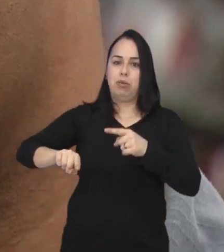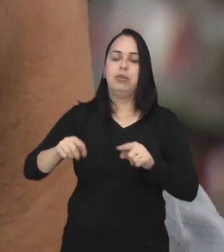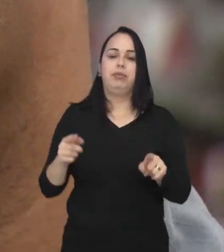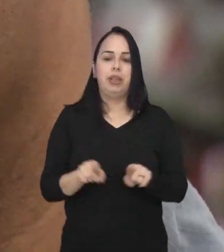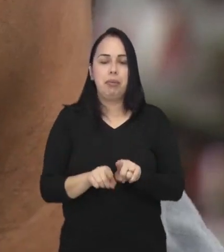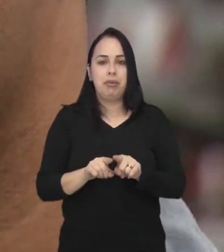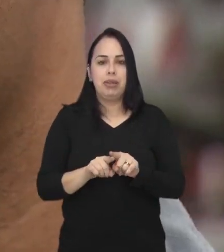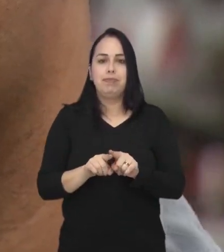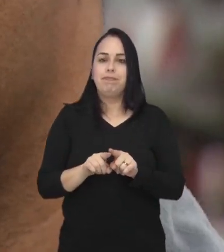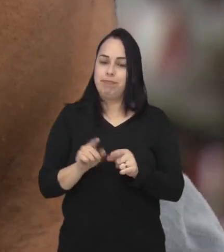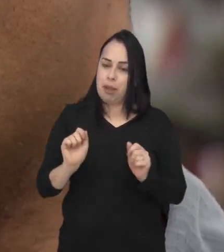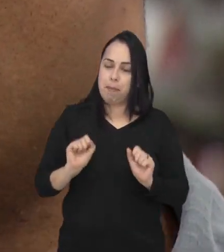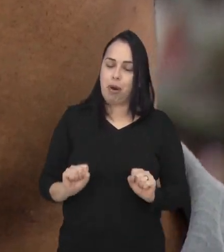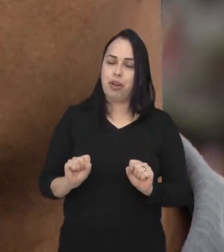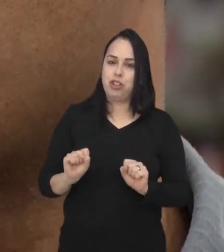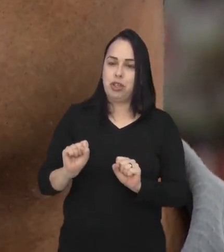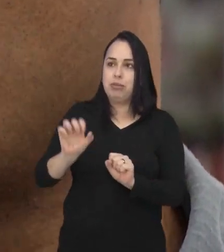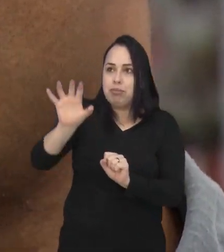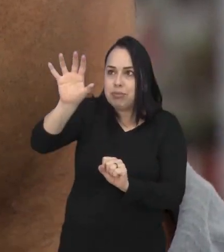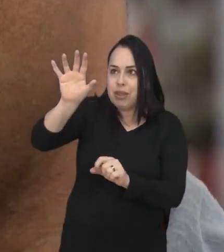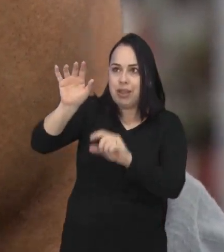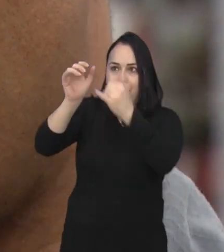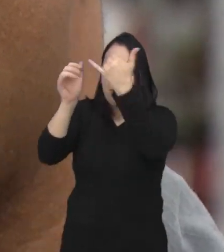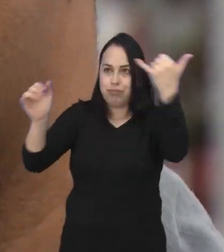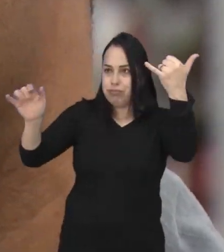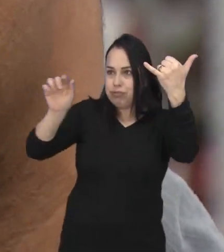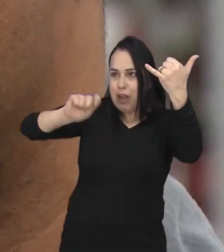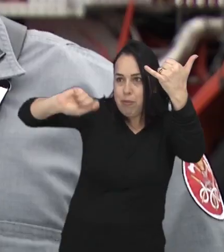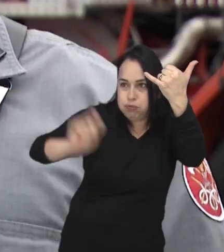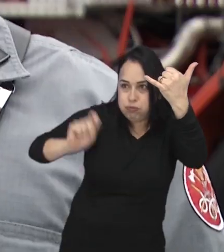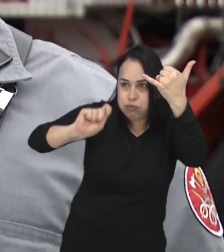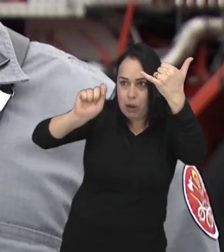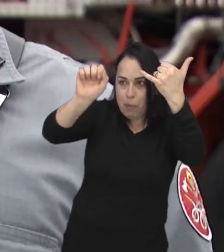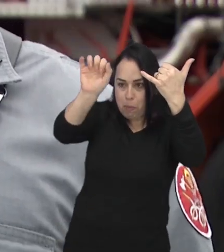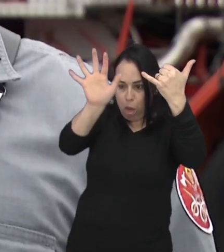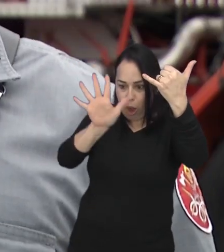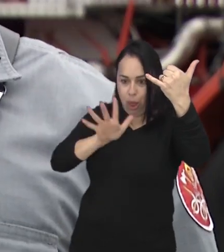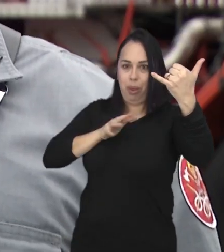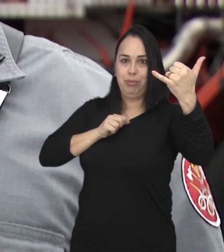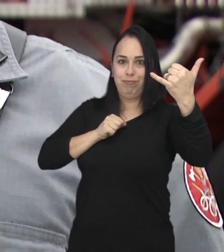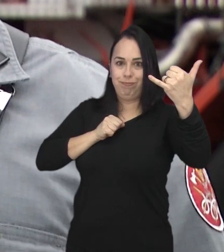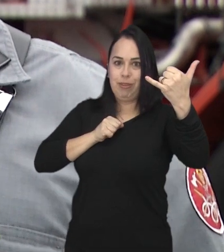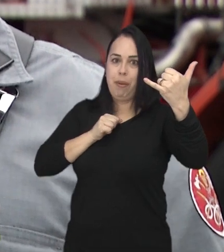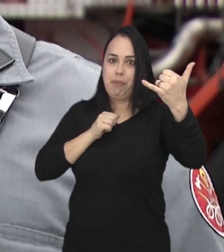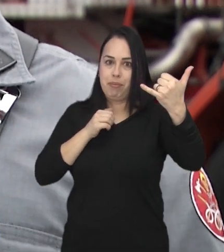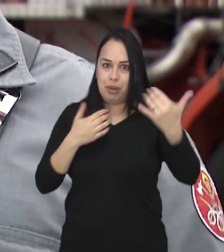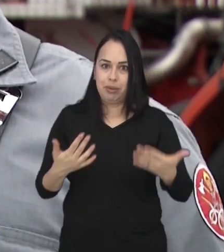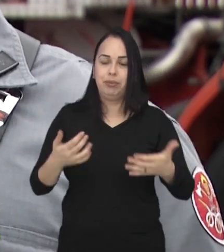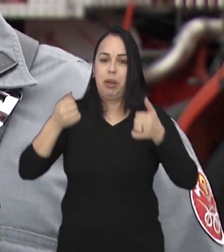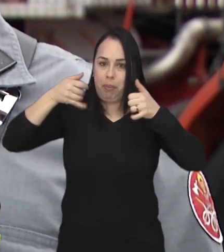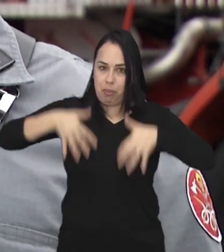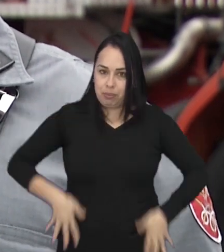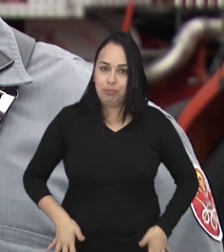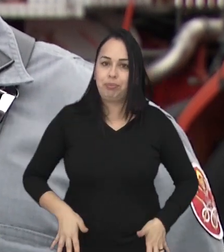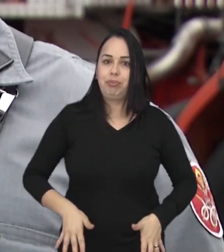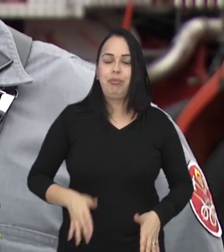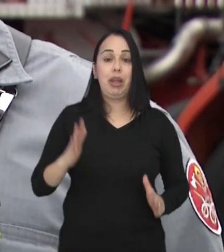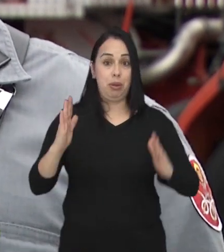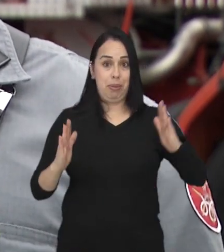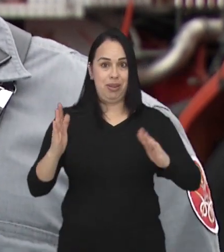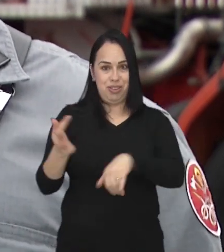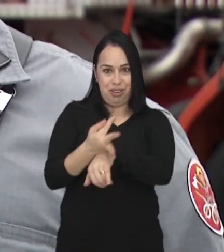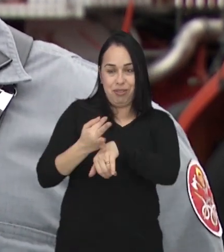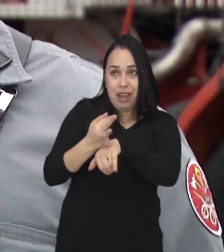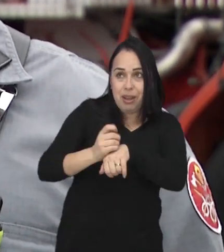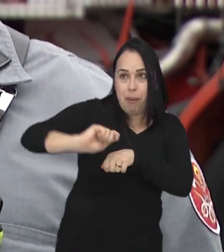essas combinações se tornam condutores de eletricidade. Nesse período de férias, a atividade de soltar pipa